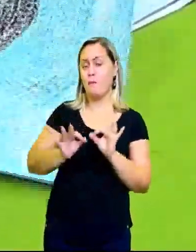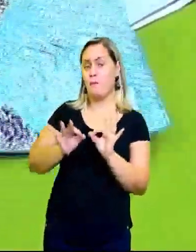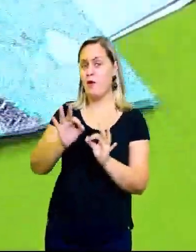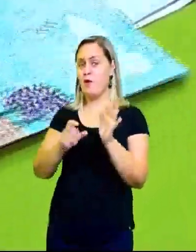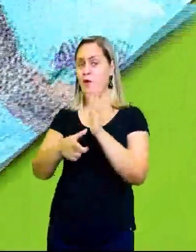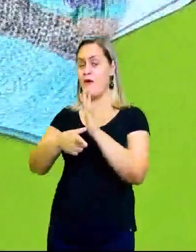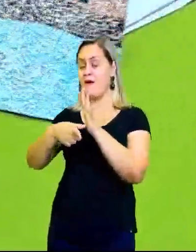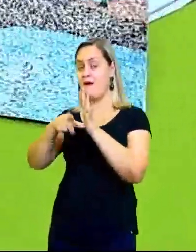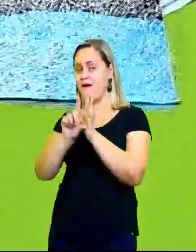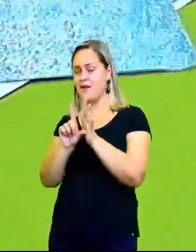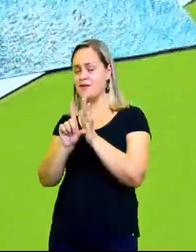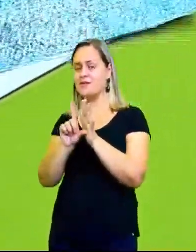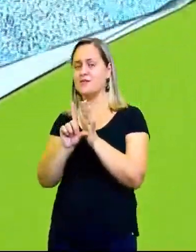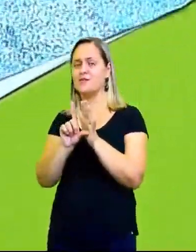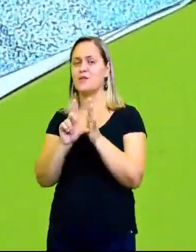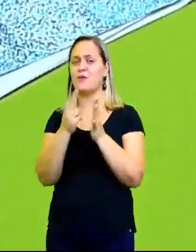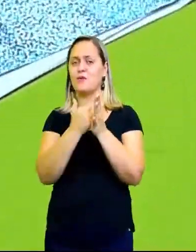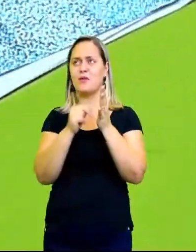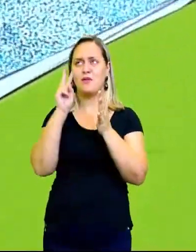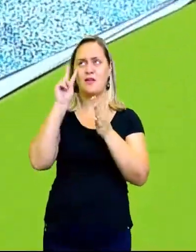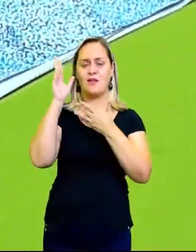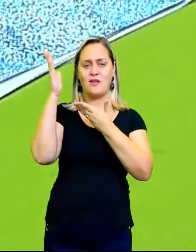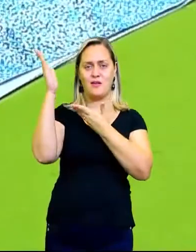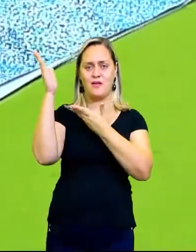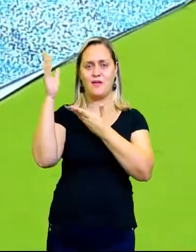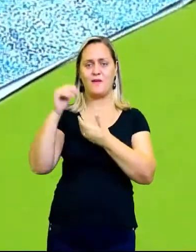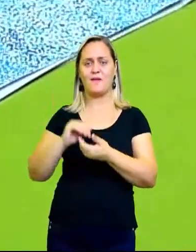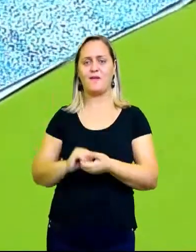casa, para virar aqui para você ver melhor.